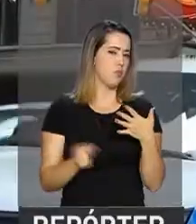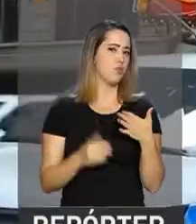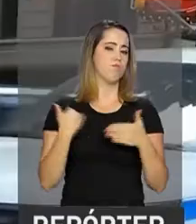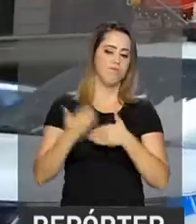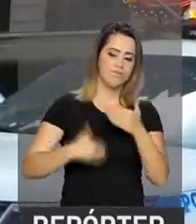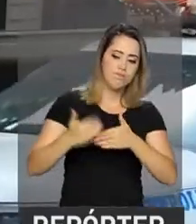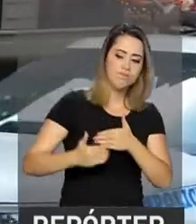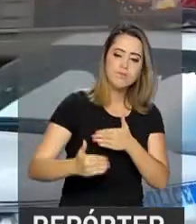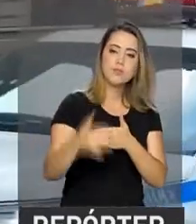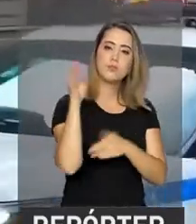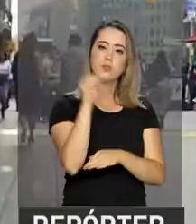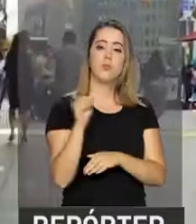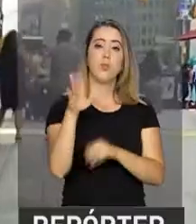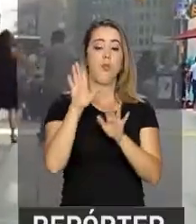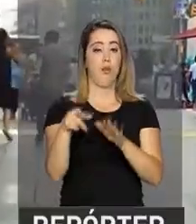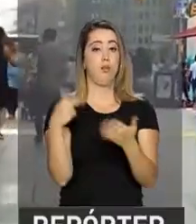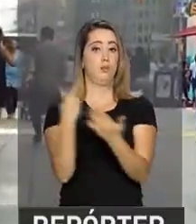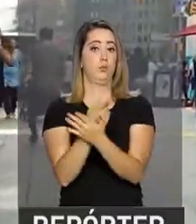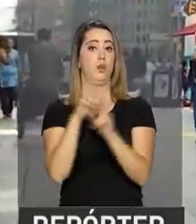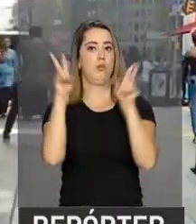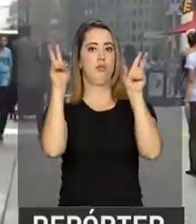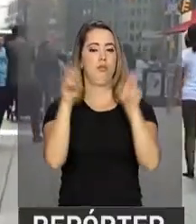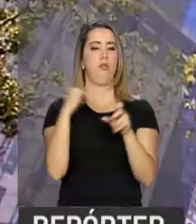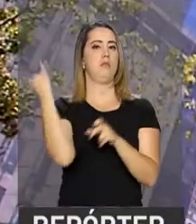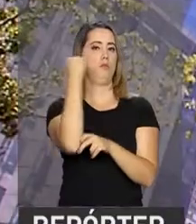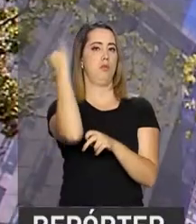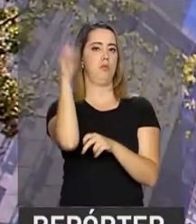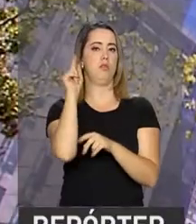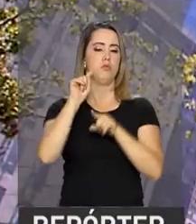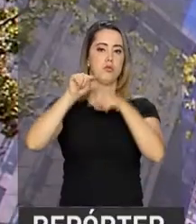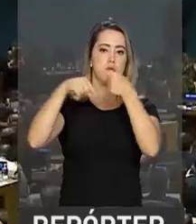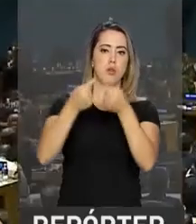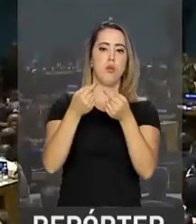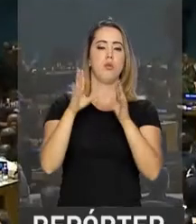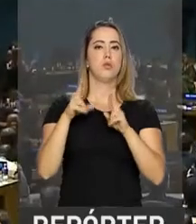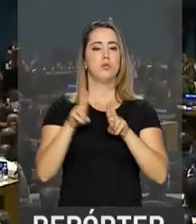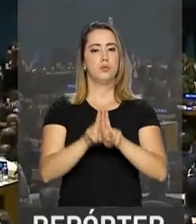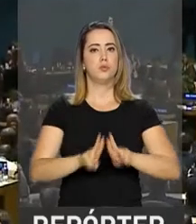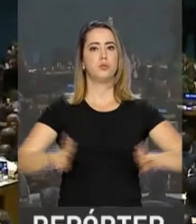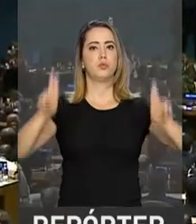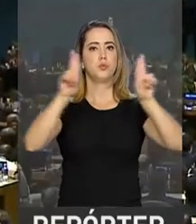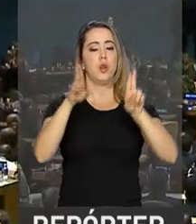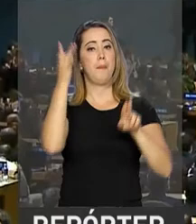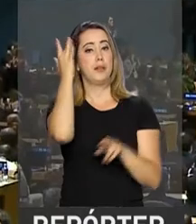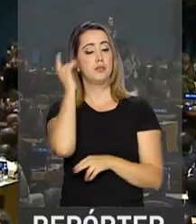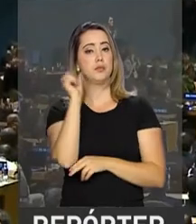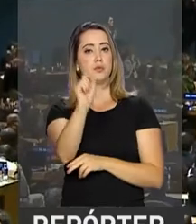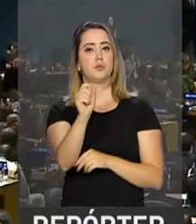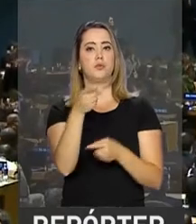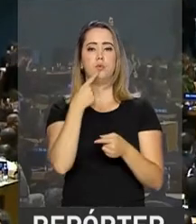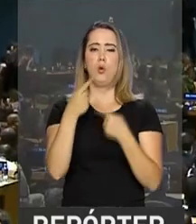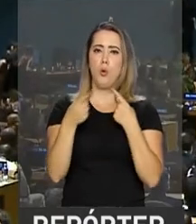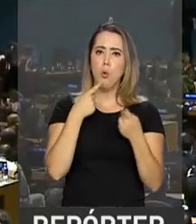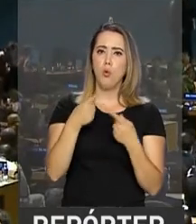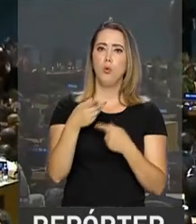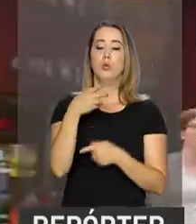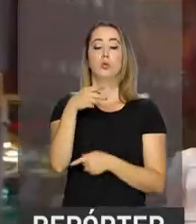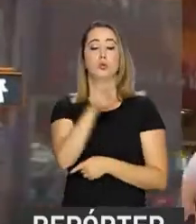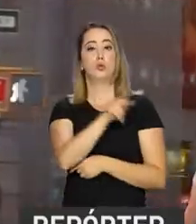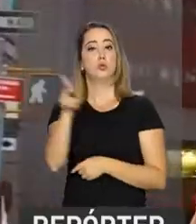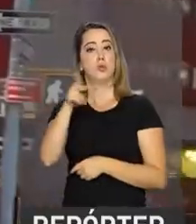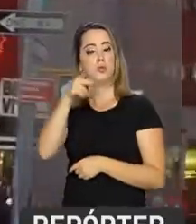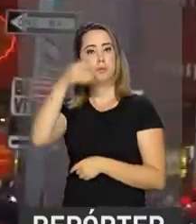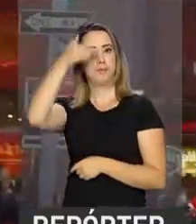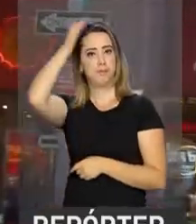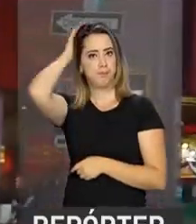desenvolvimento sustentável devem ser um dos temas centrais da próxima Assembleia Geral, que começa amanhã com o discurso do presidente do Brasil.